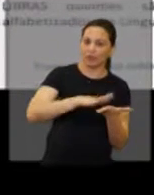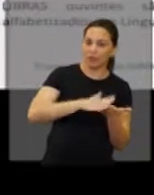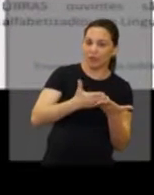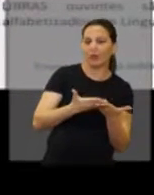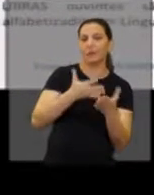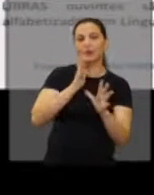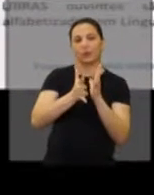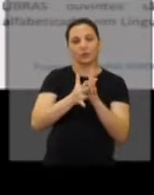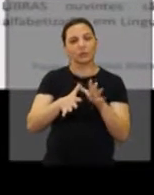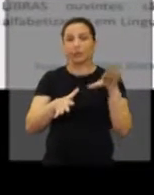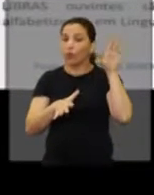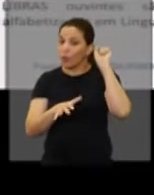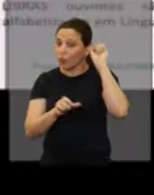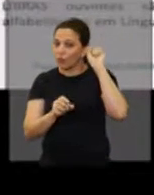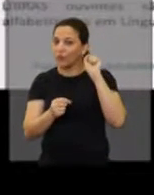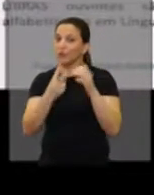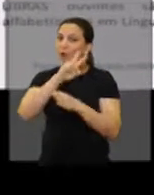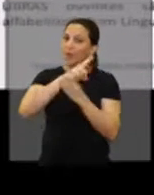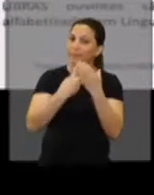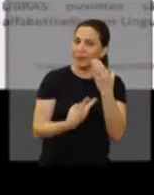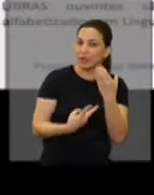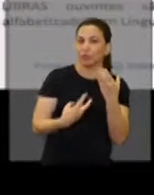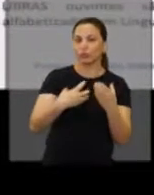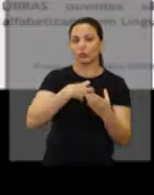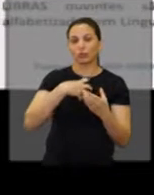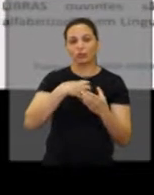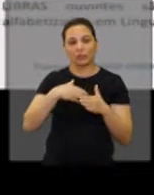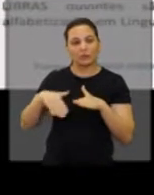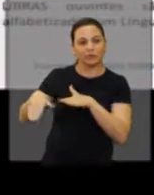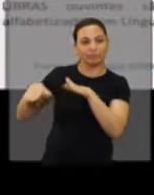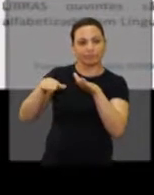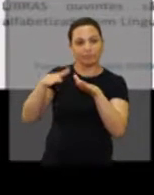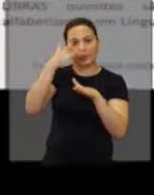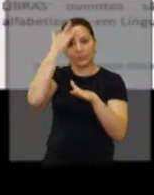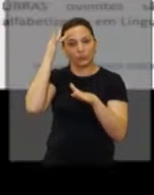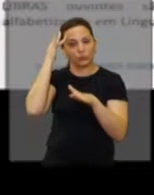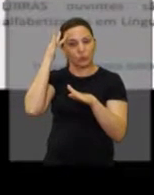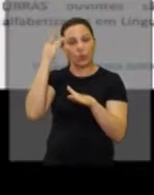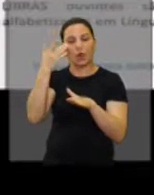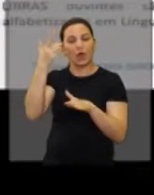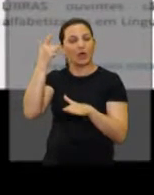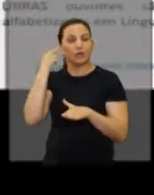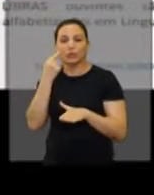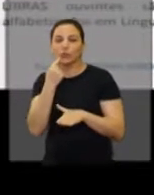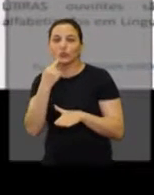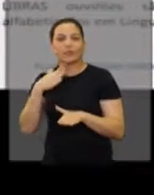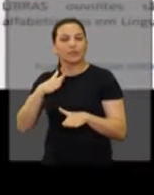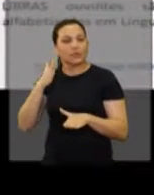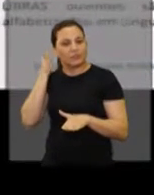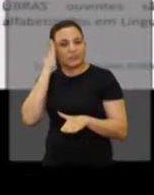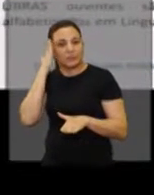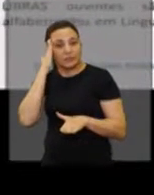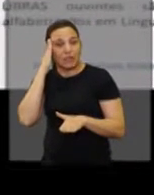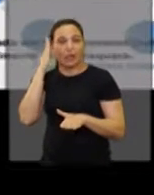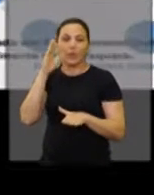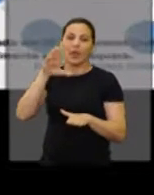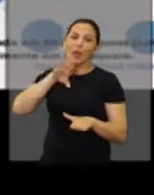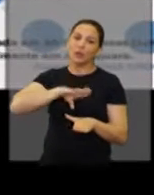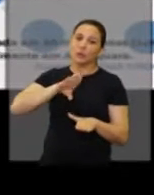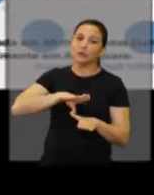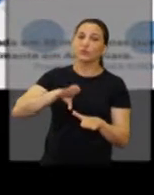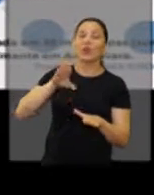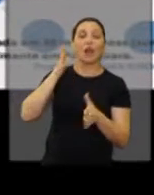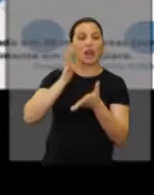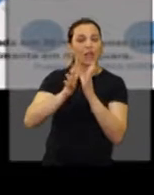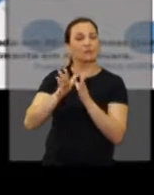Libras, ouvintes são considerados bilíngues, como os surdos alfabetizados em língua portuguesa e em Libras também são os